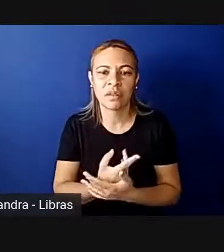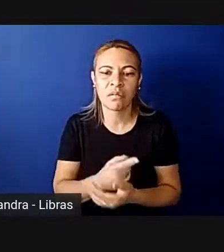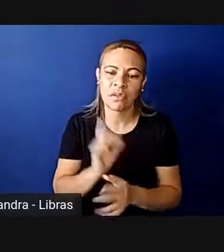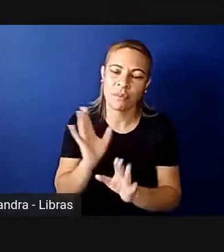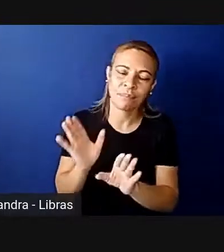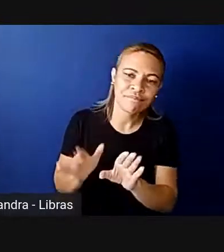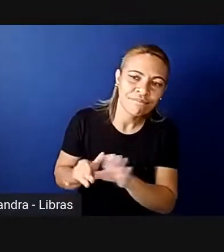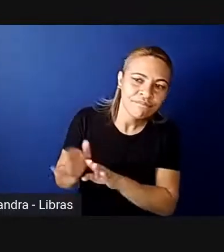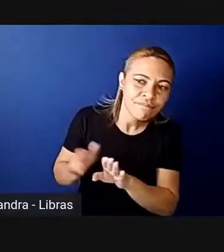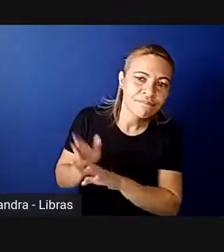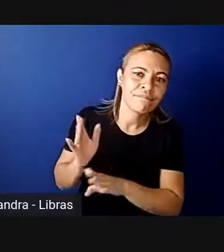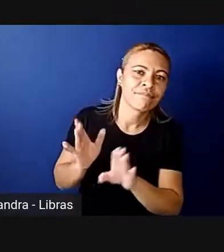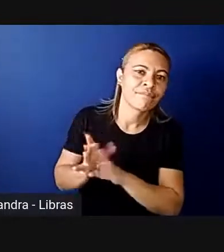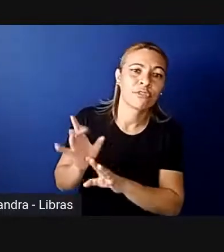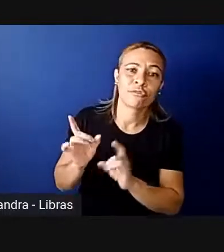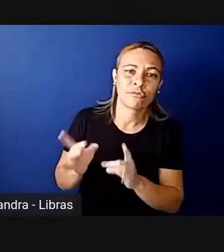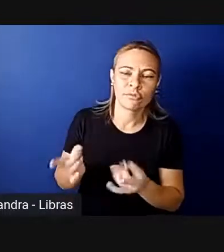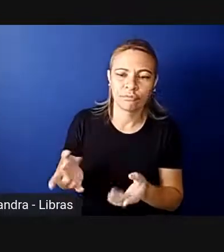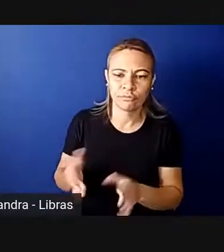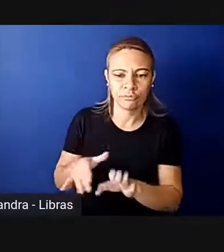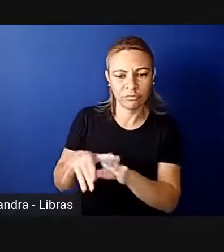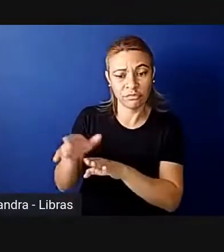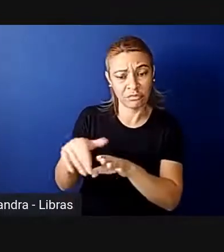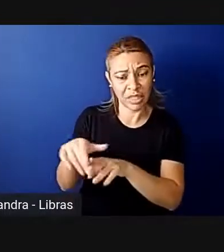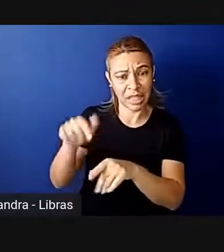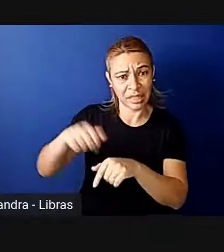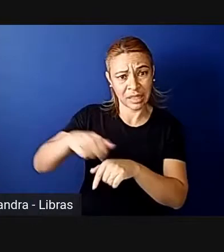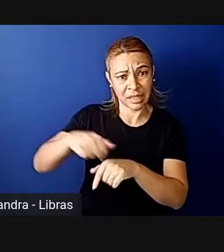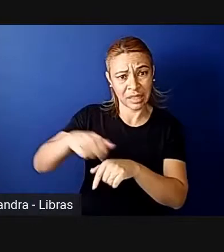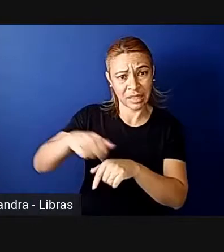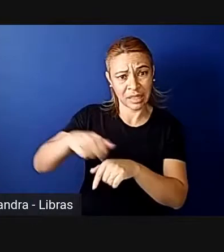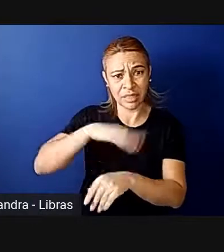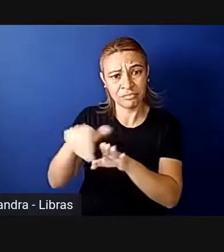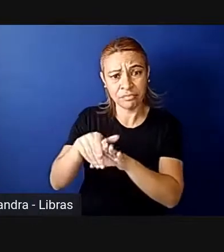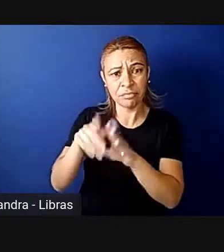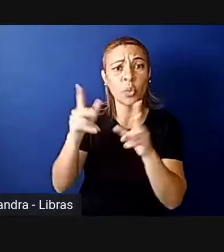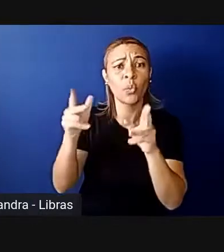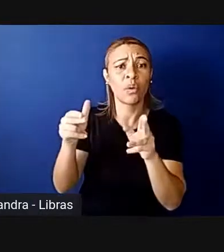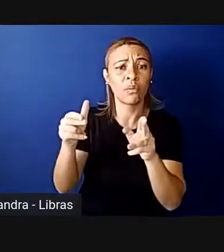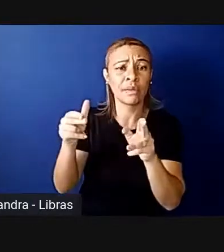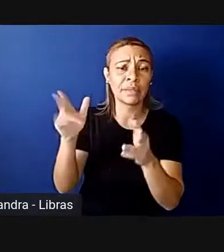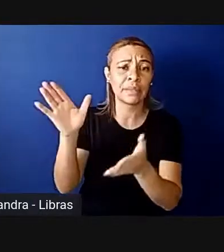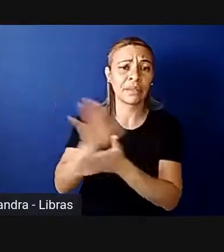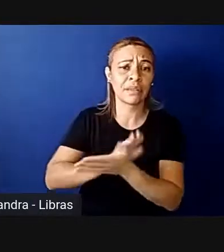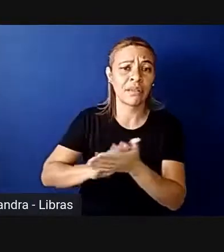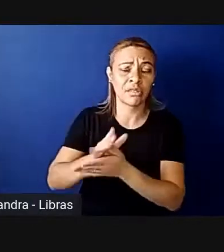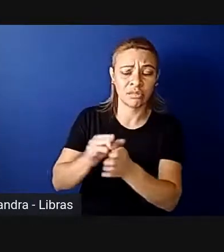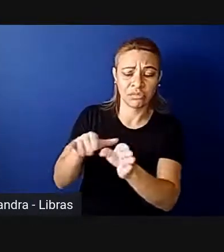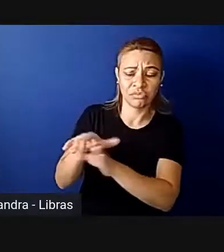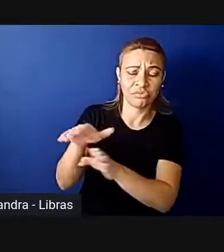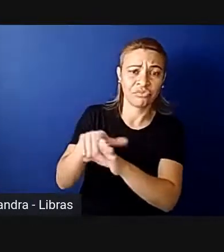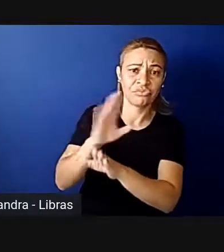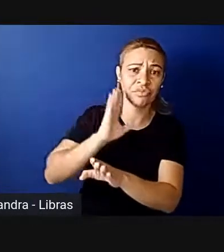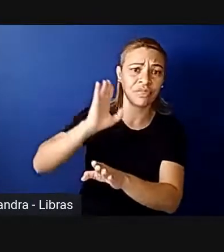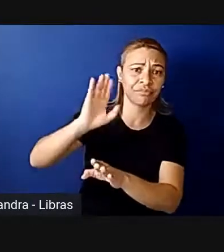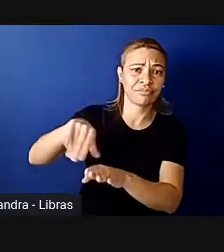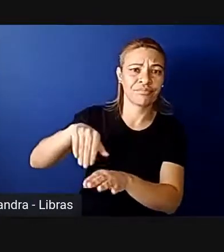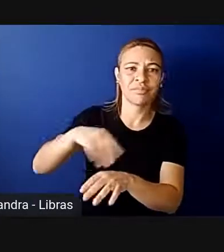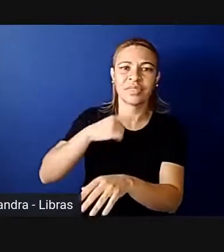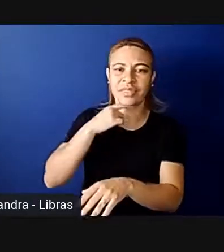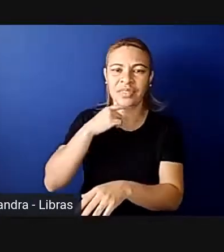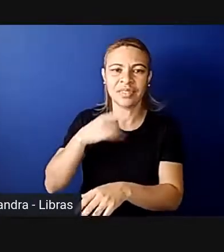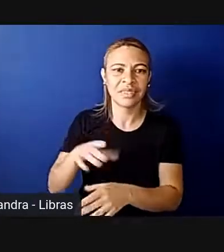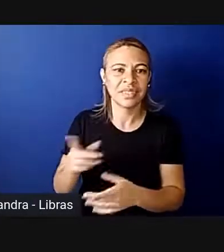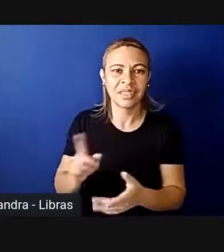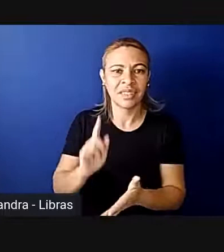Então, recomendação no Brasil é a mesma coisa que o quê? Nada. Ninguém cumpre norma, ninguém cumpre determinação que se